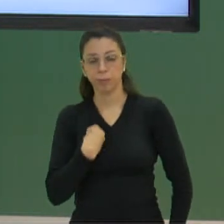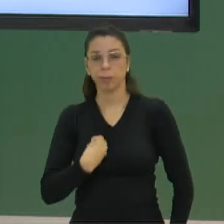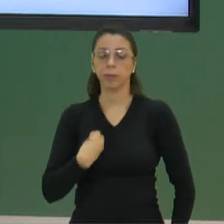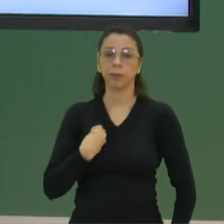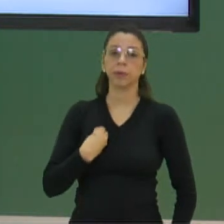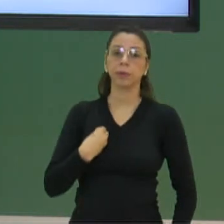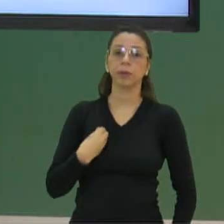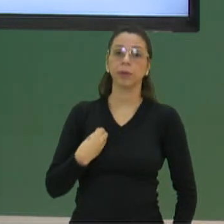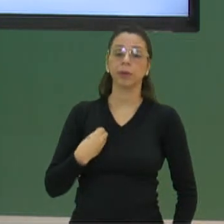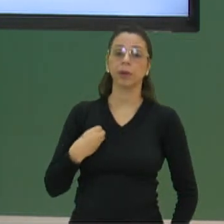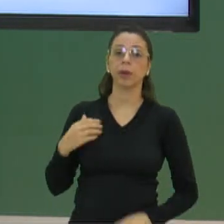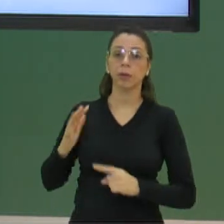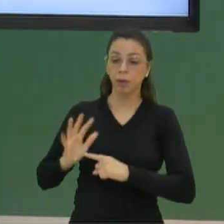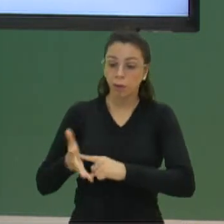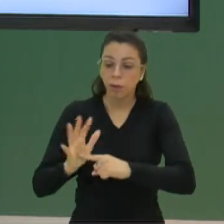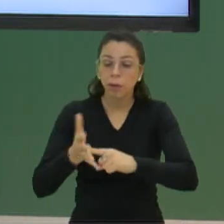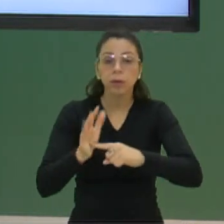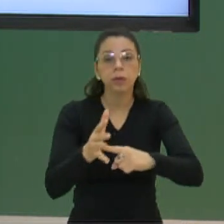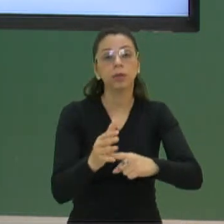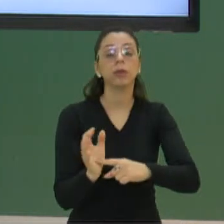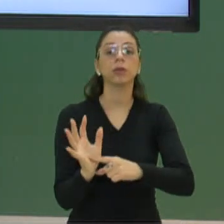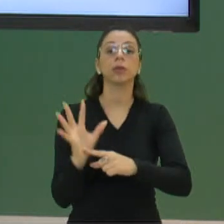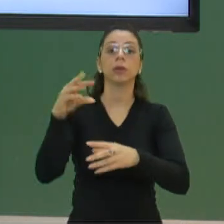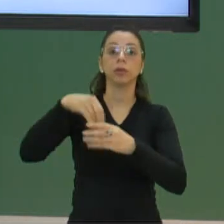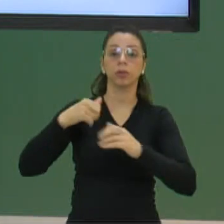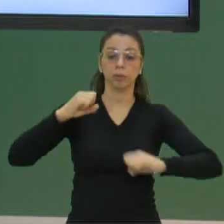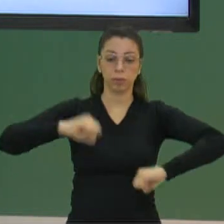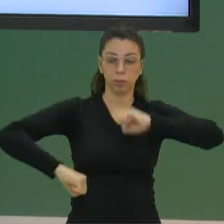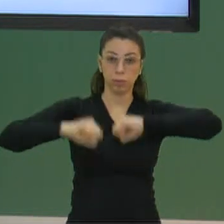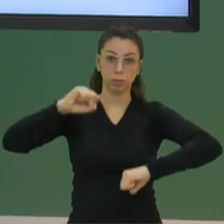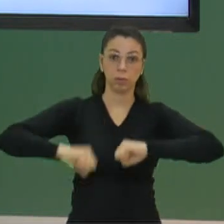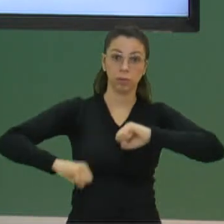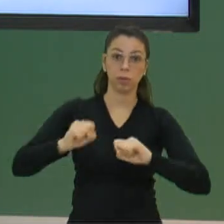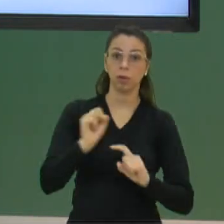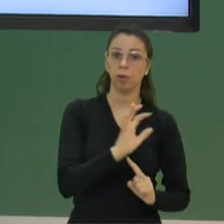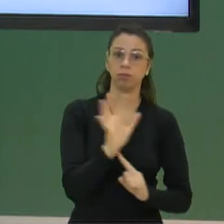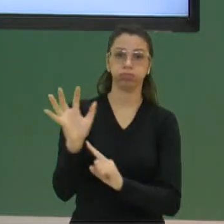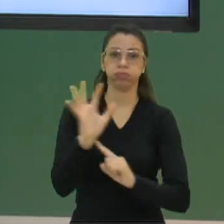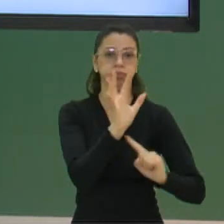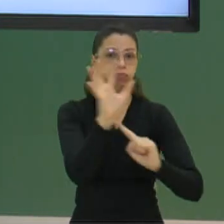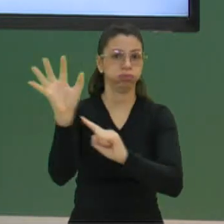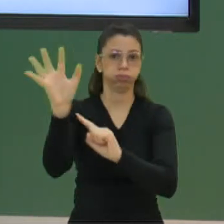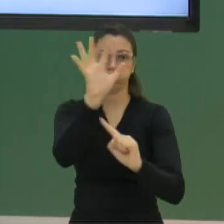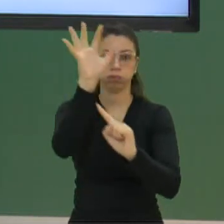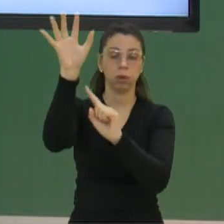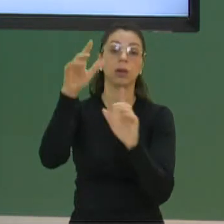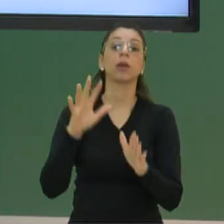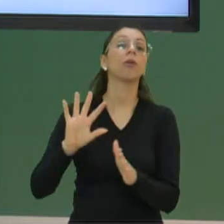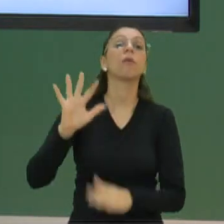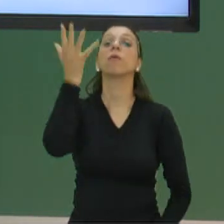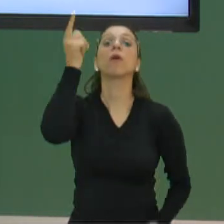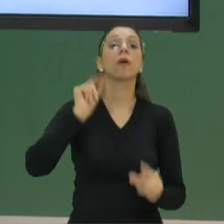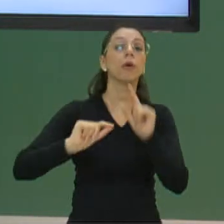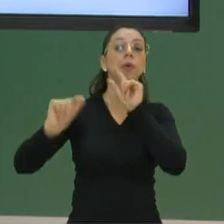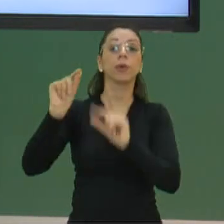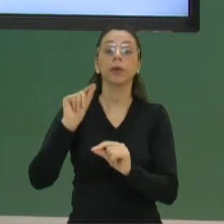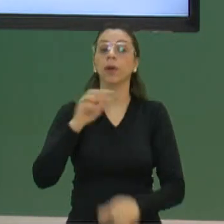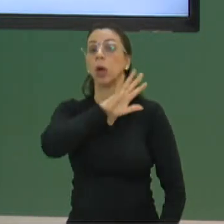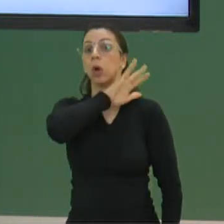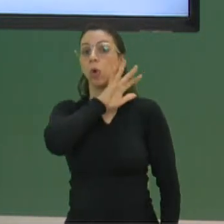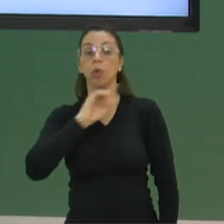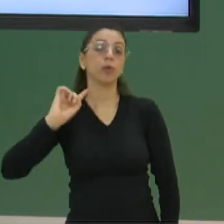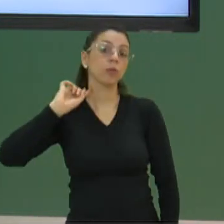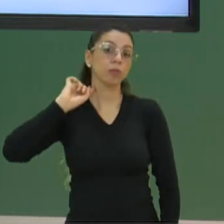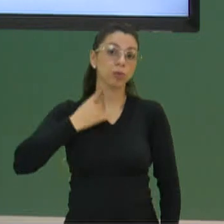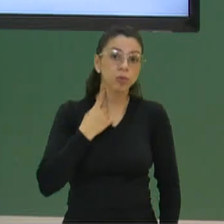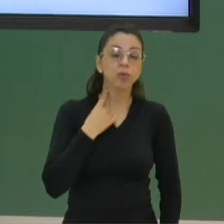máquinas, até mesmo na indústria, uma emissão muito grande de gases que vão impactar no efeito estufa. O efeito